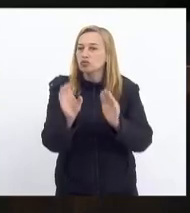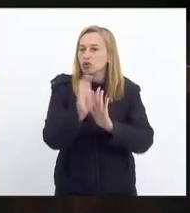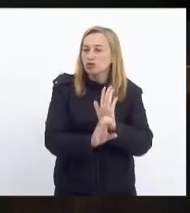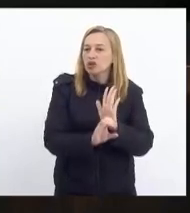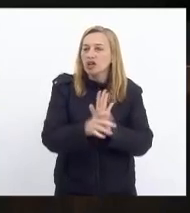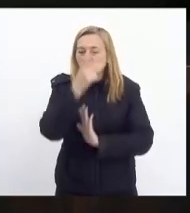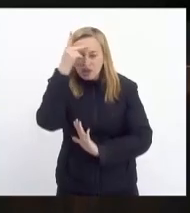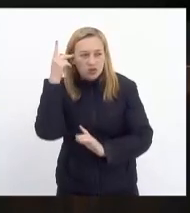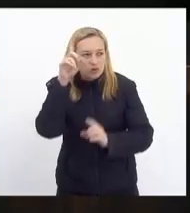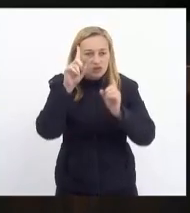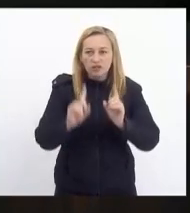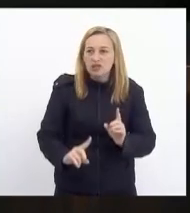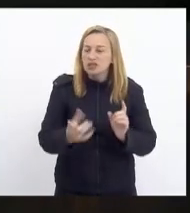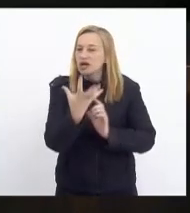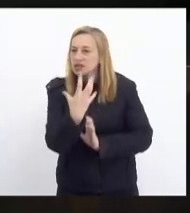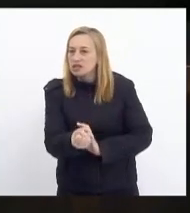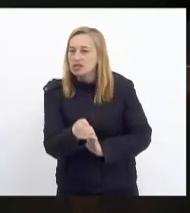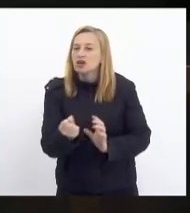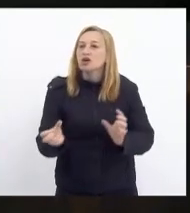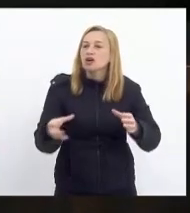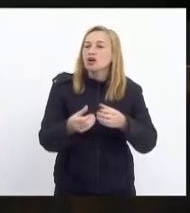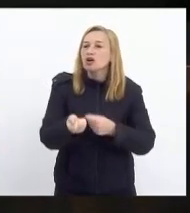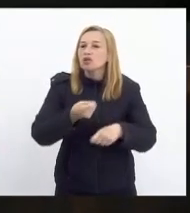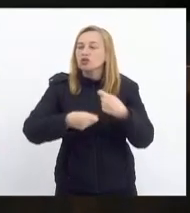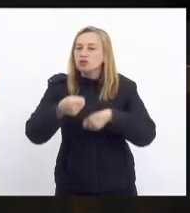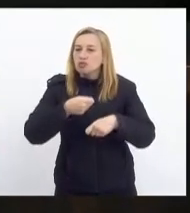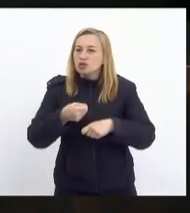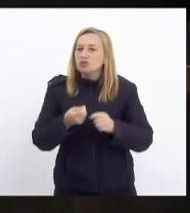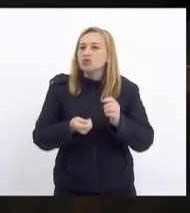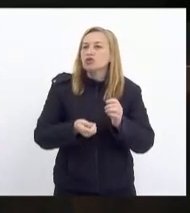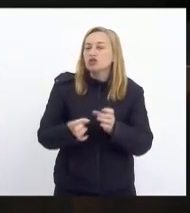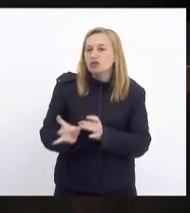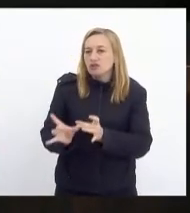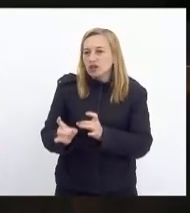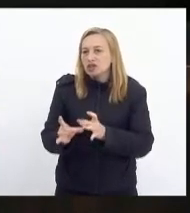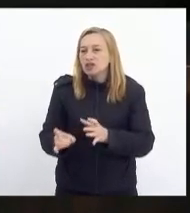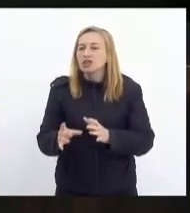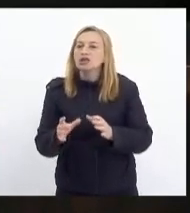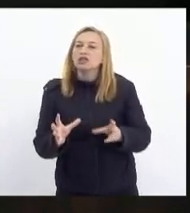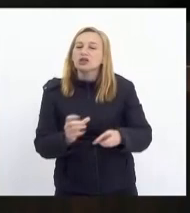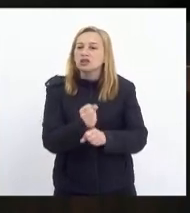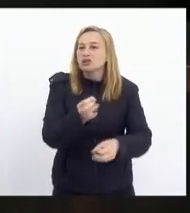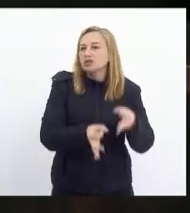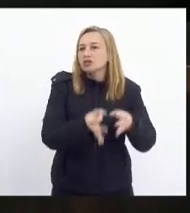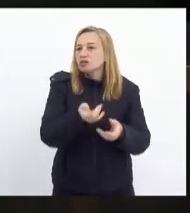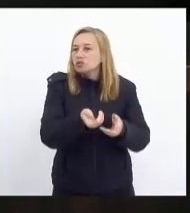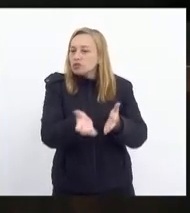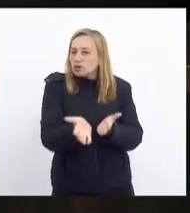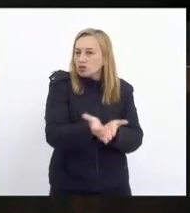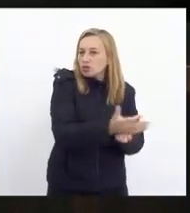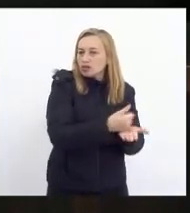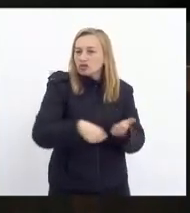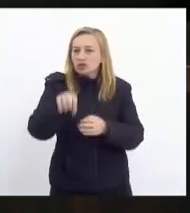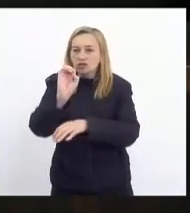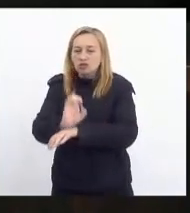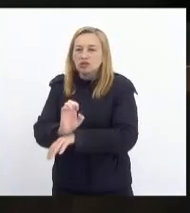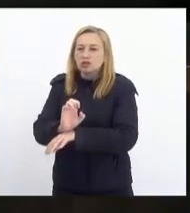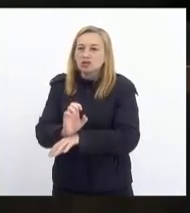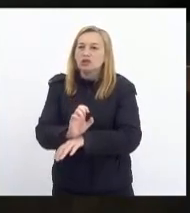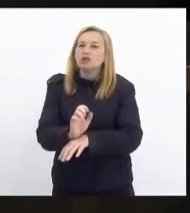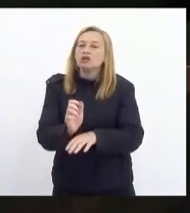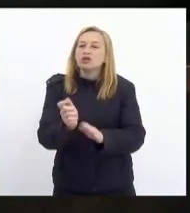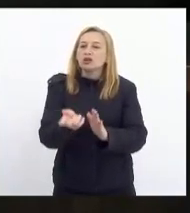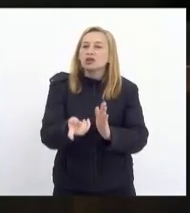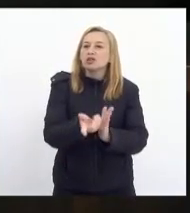pessoa com deficiência favorável, de Economia e Indústria e Comércio favorável, Tributação, Controle de Arrecadação Estadual e Fiscalização dos Tributos